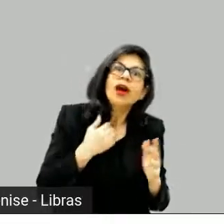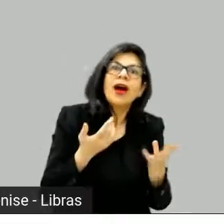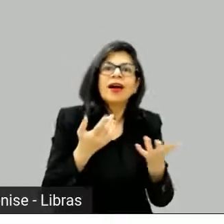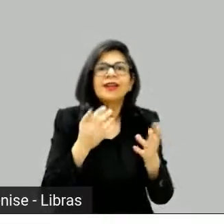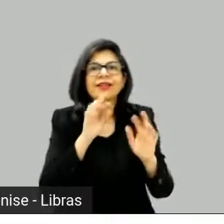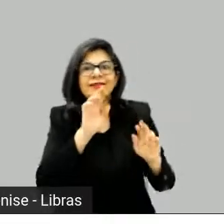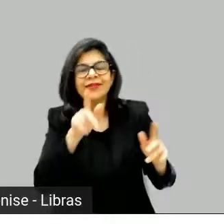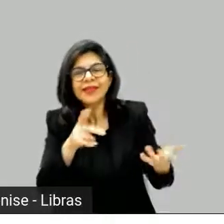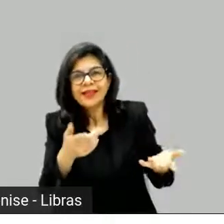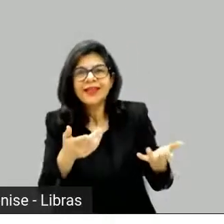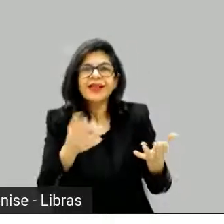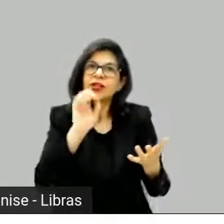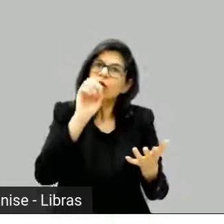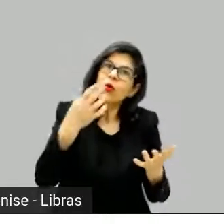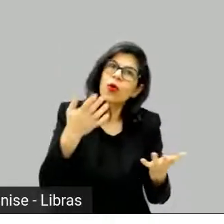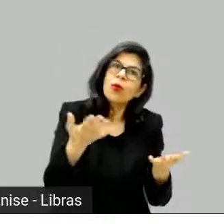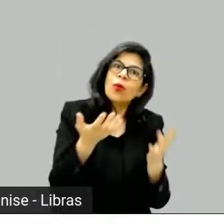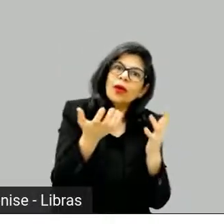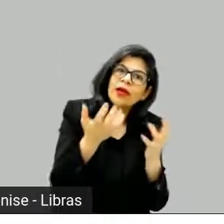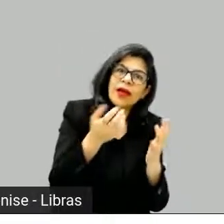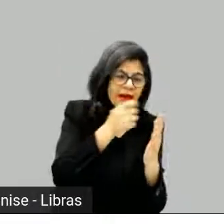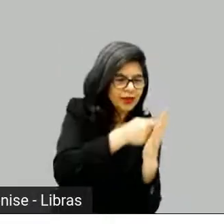fazer, sabe assim? É, tudo bem.